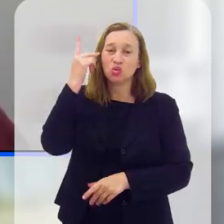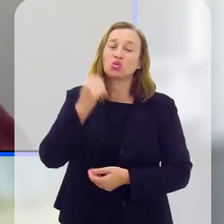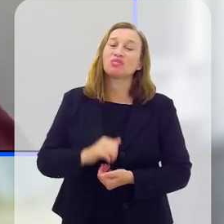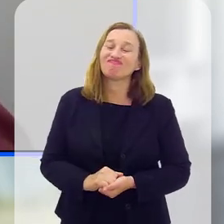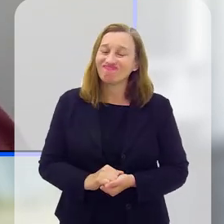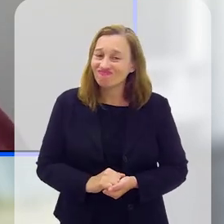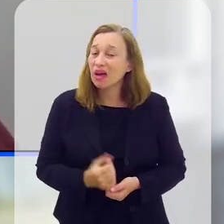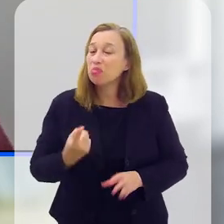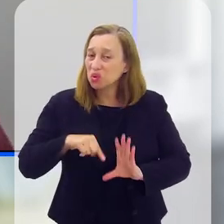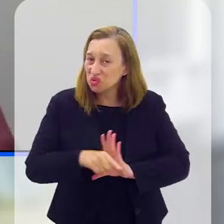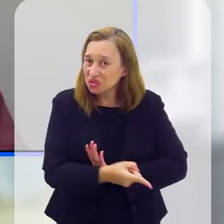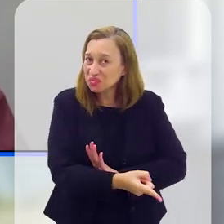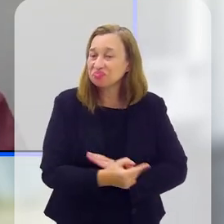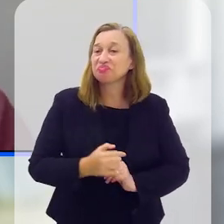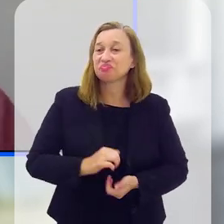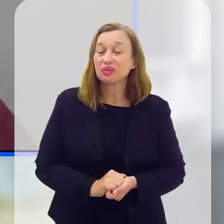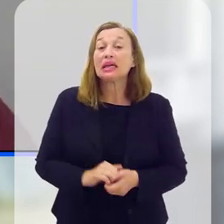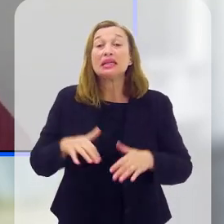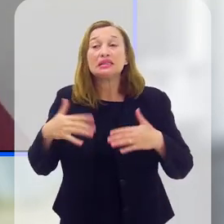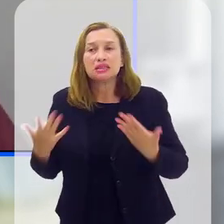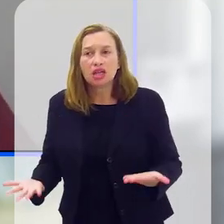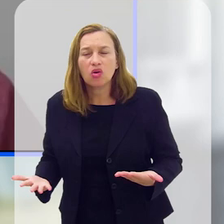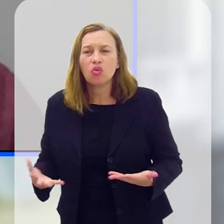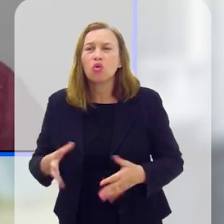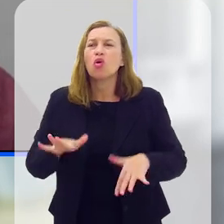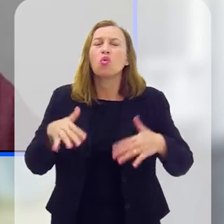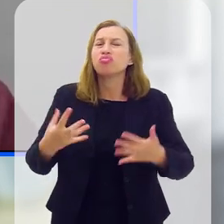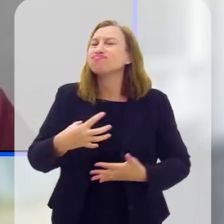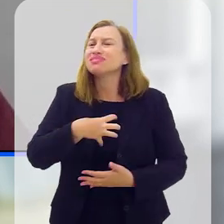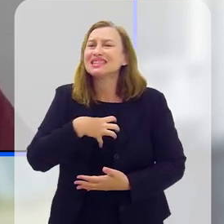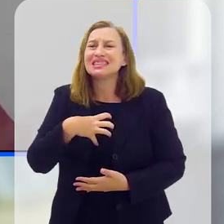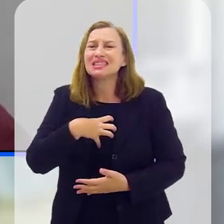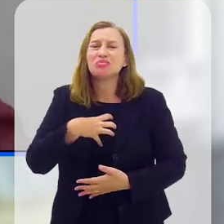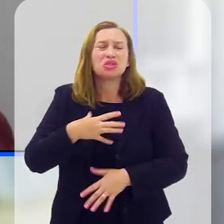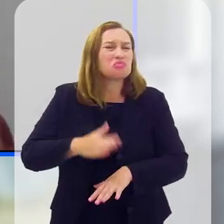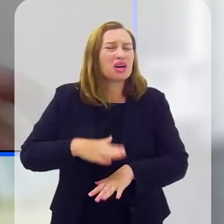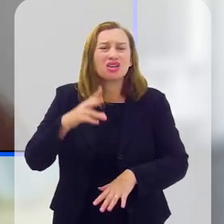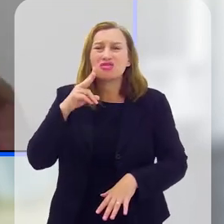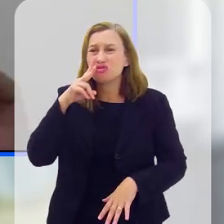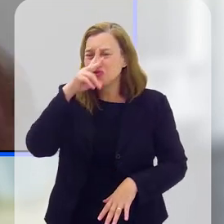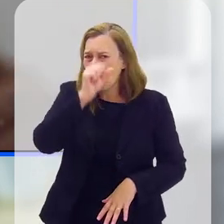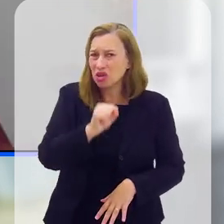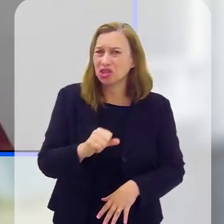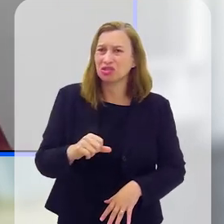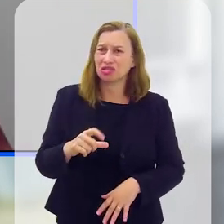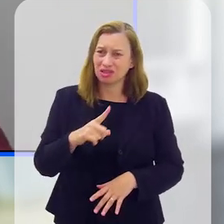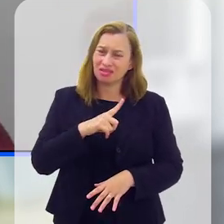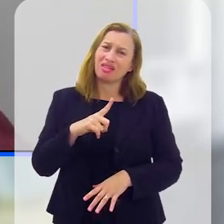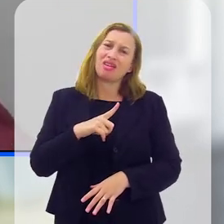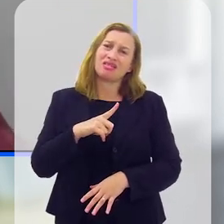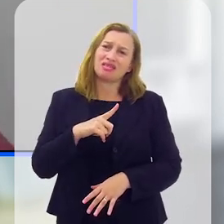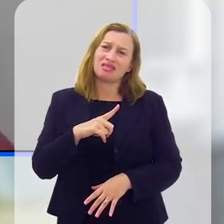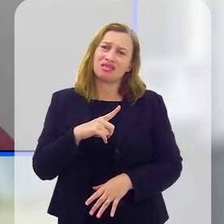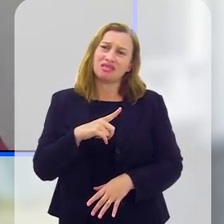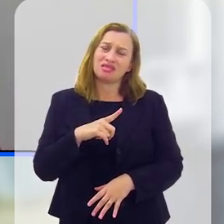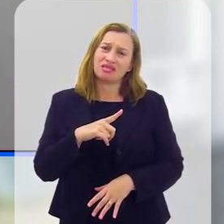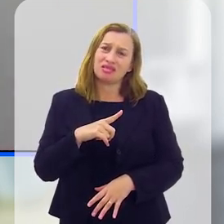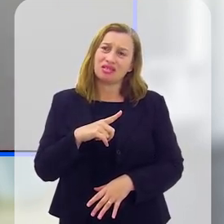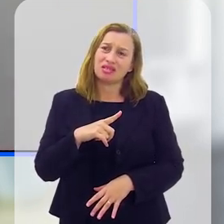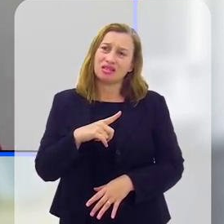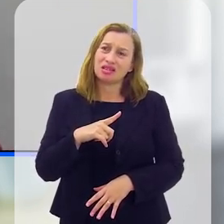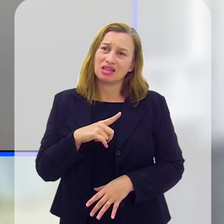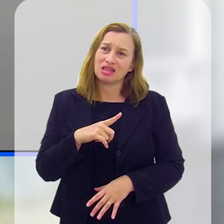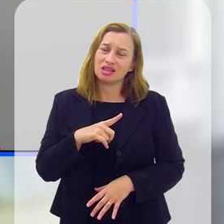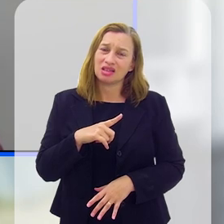um impacto muito negativo, é muito profundo, então, quais os sentimentos mais intensos no elutamento após o